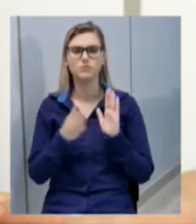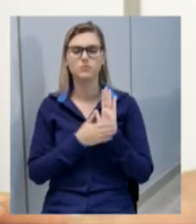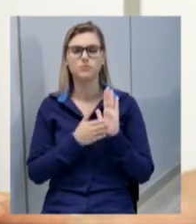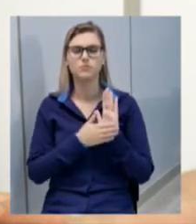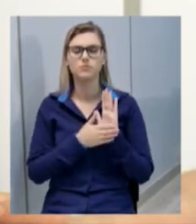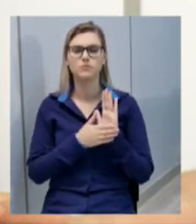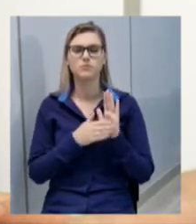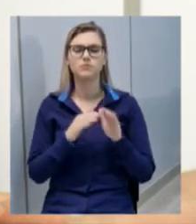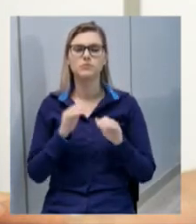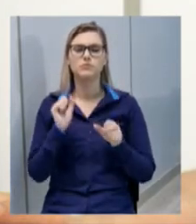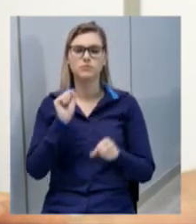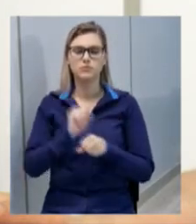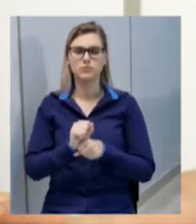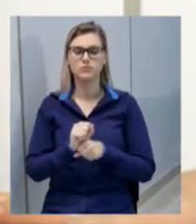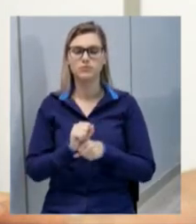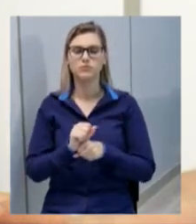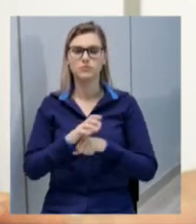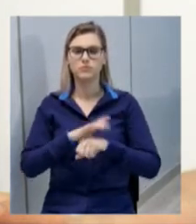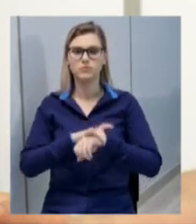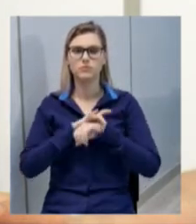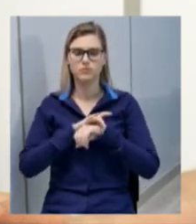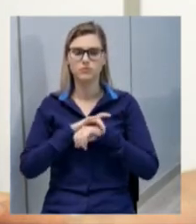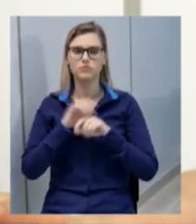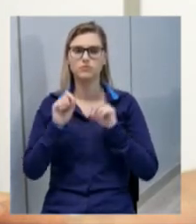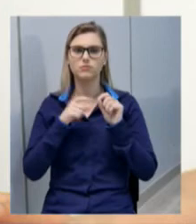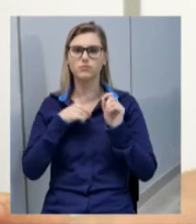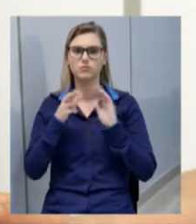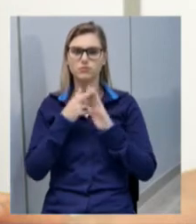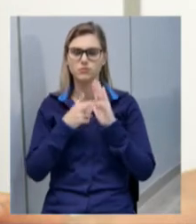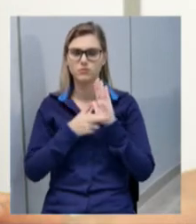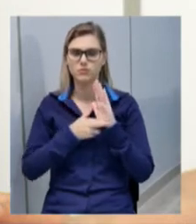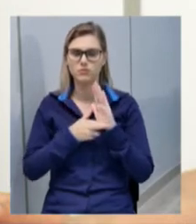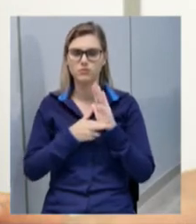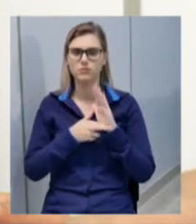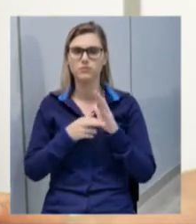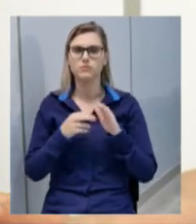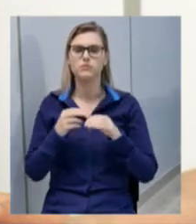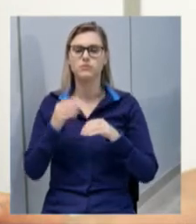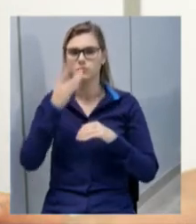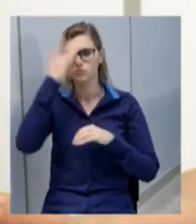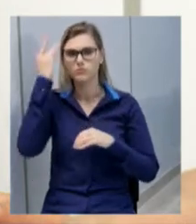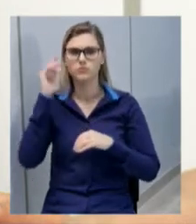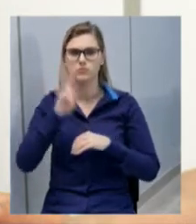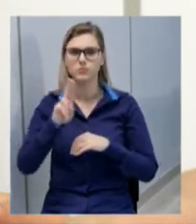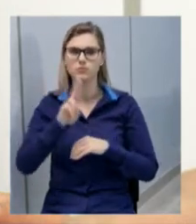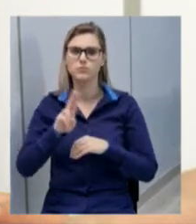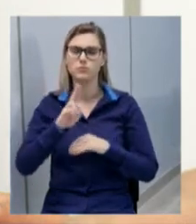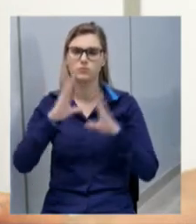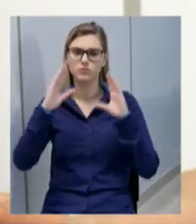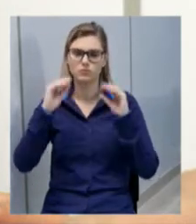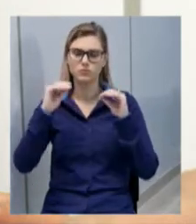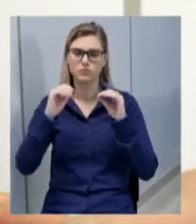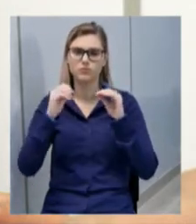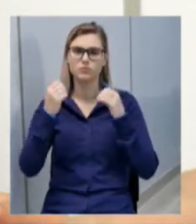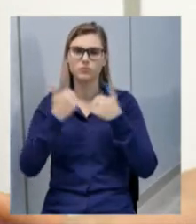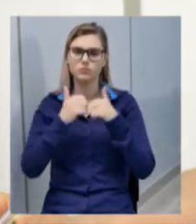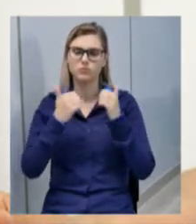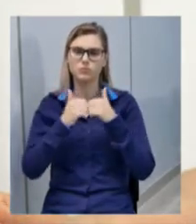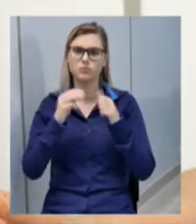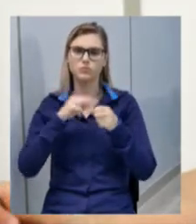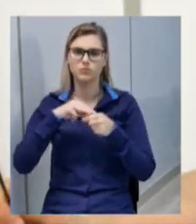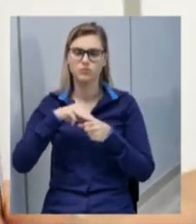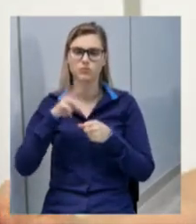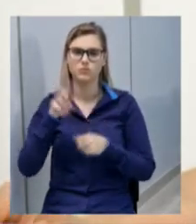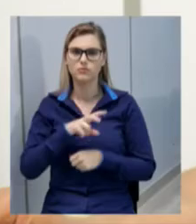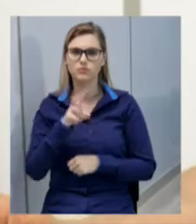segura que estabelece a norma para o desembarque de usuários em período noturno no transporte coletivo urbano no município tchan